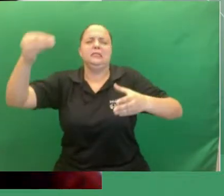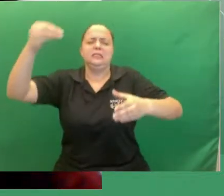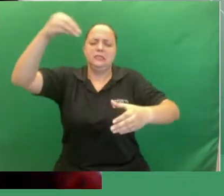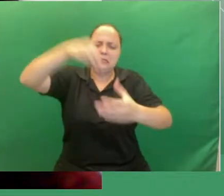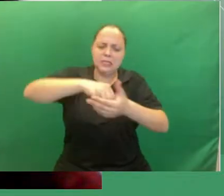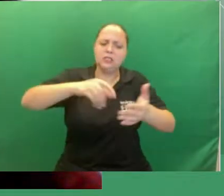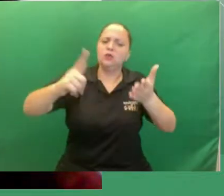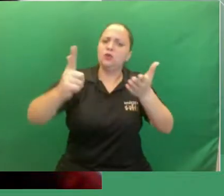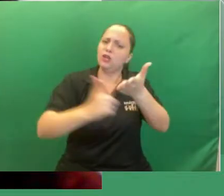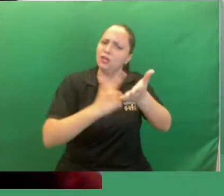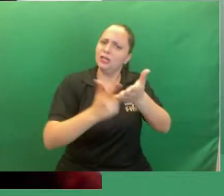professores